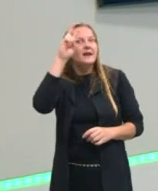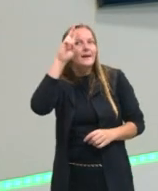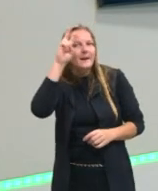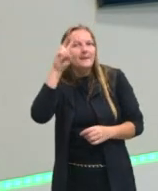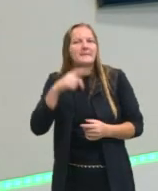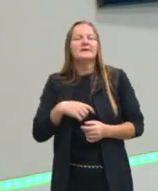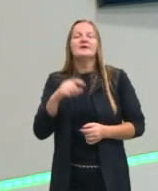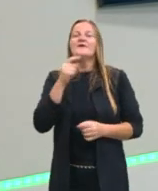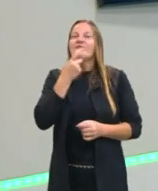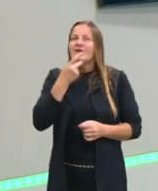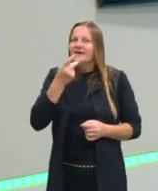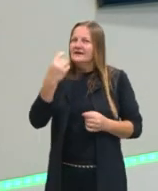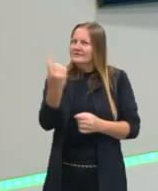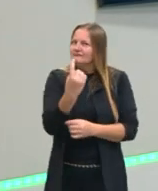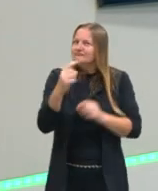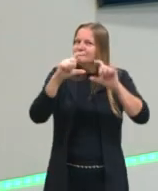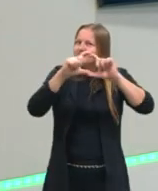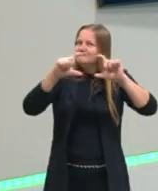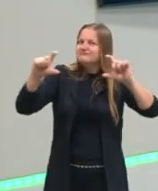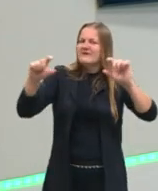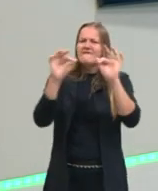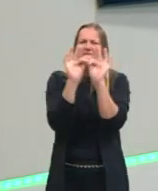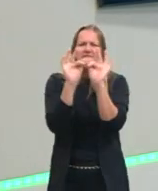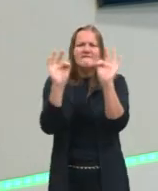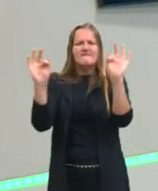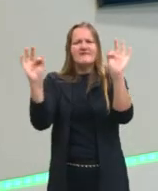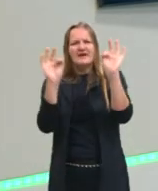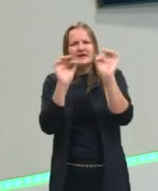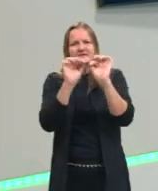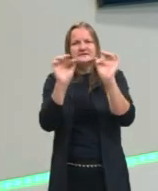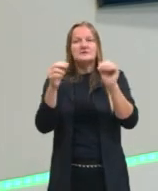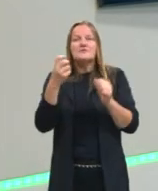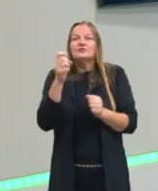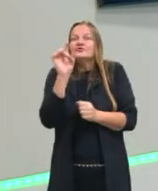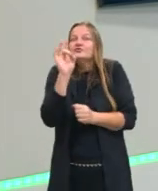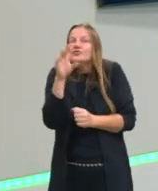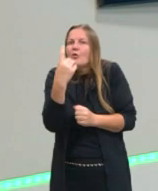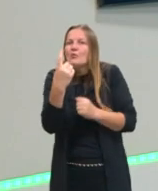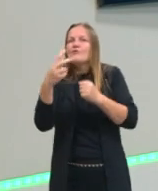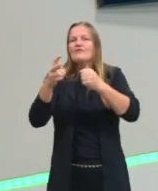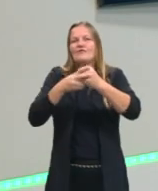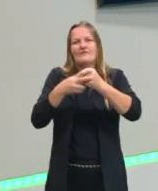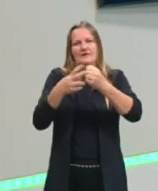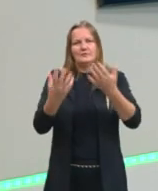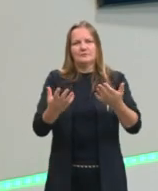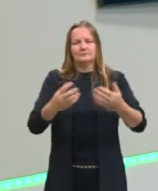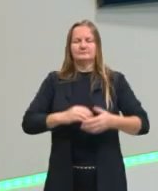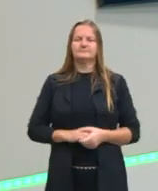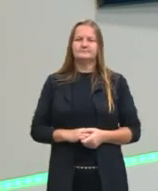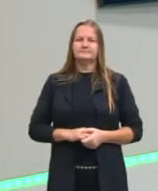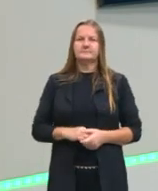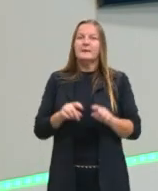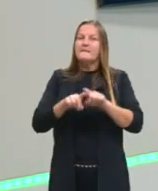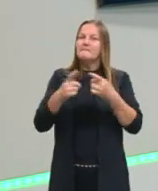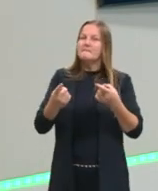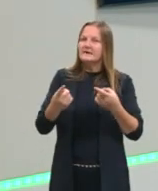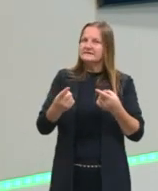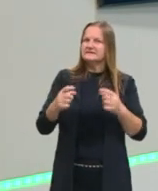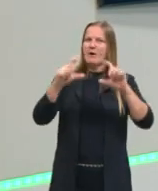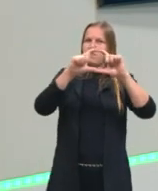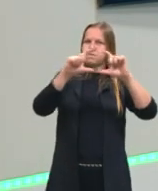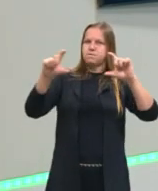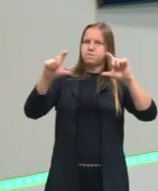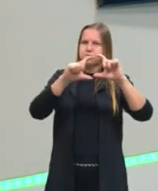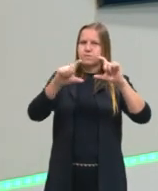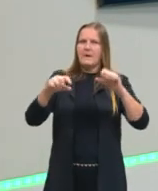quando eu falo em uma oração isolada eu estou falando em uma frase que contenha só um verbo. Agora, quando eu parto para orações